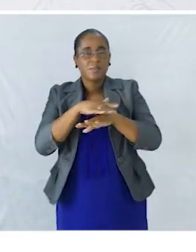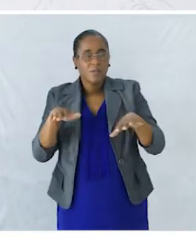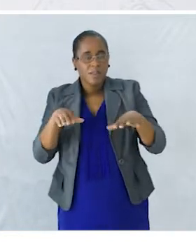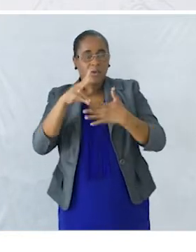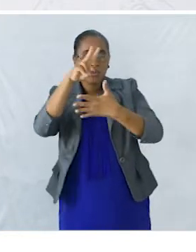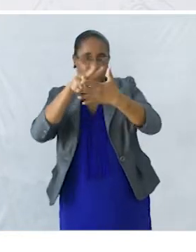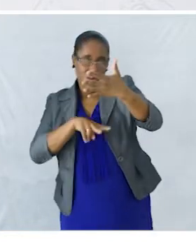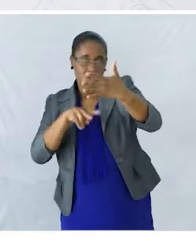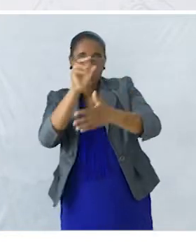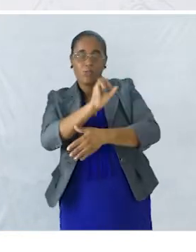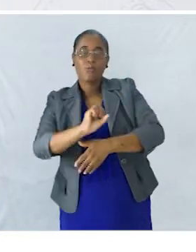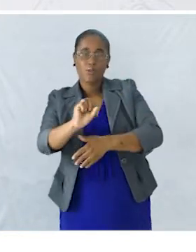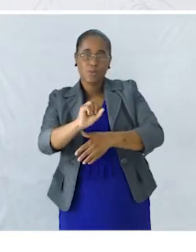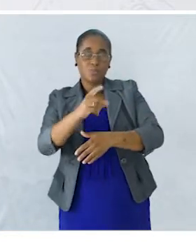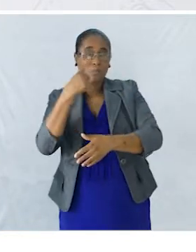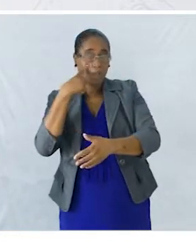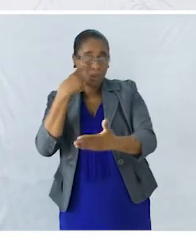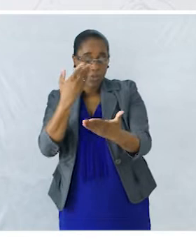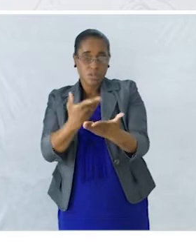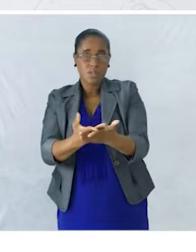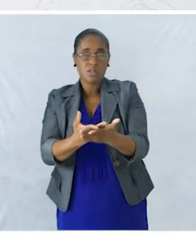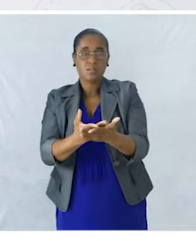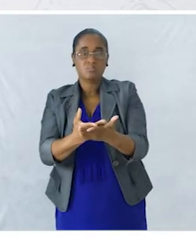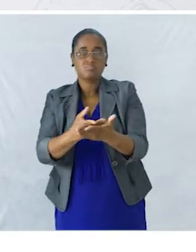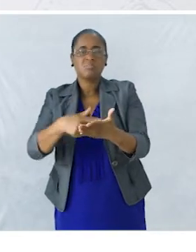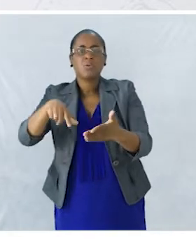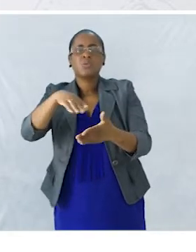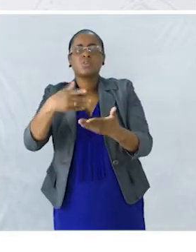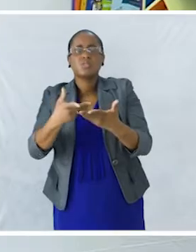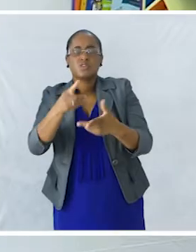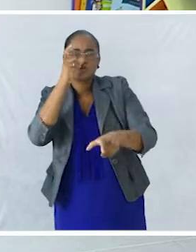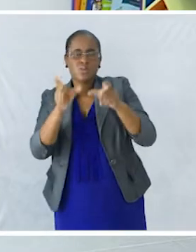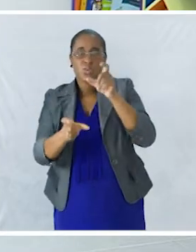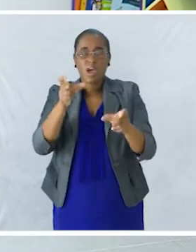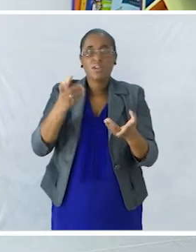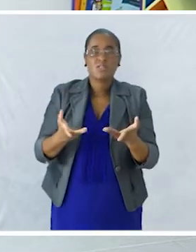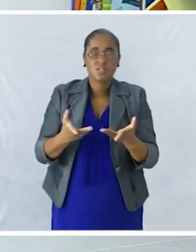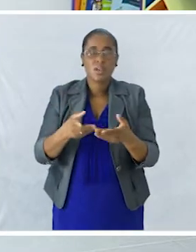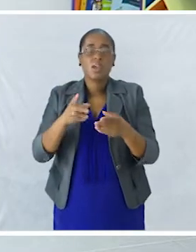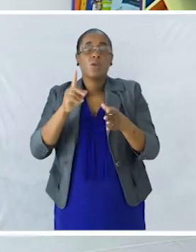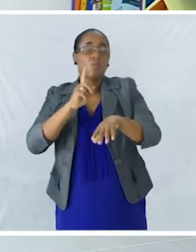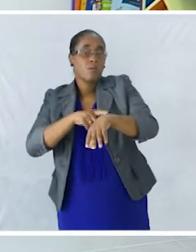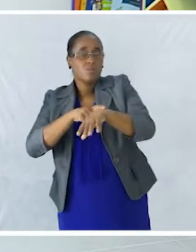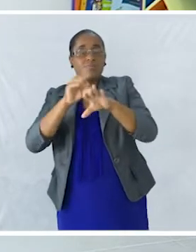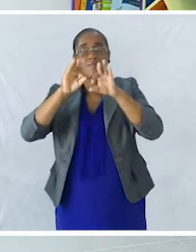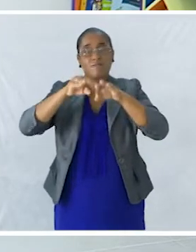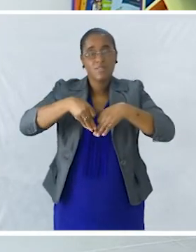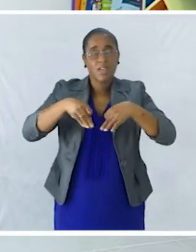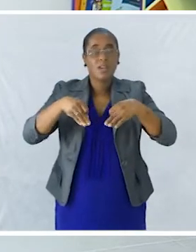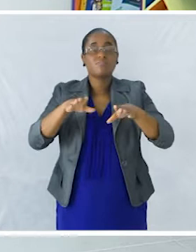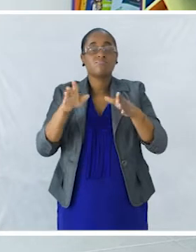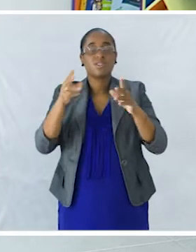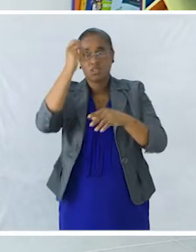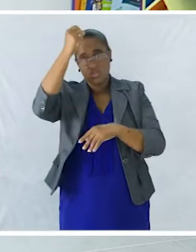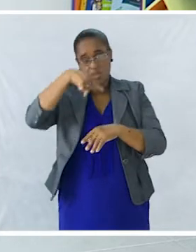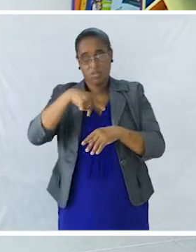texto Dando a conhecer O destino Das personagens É o momento De fechar a história Certo? E